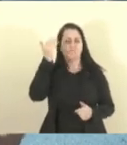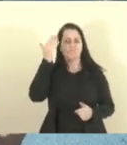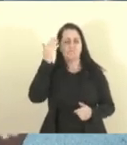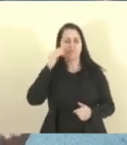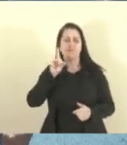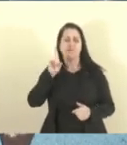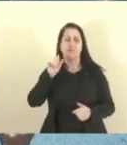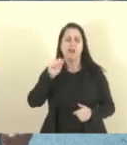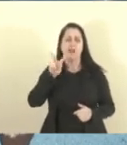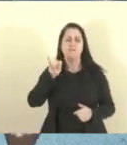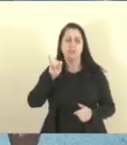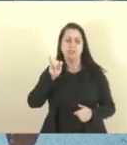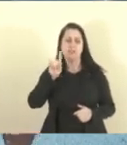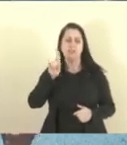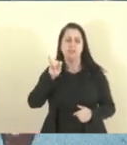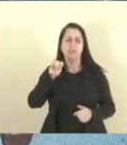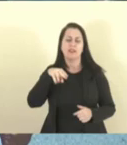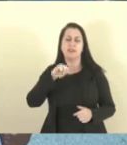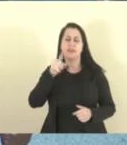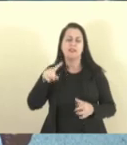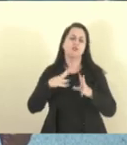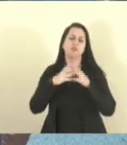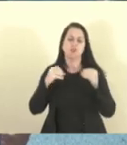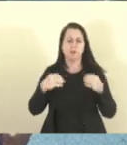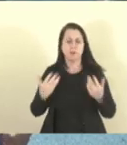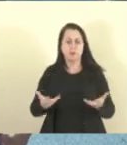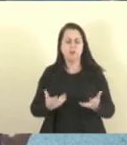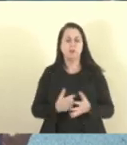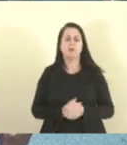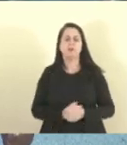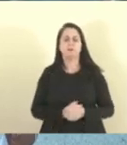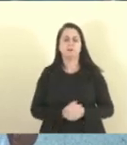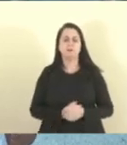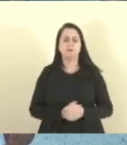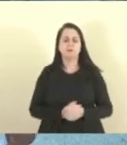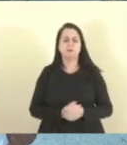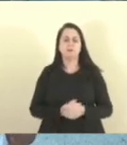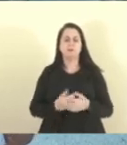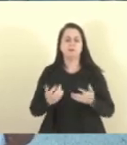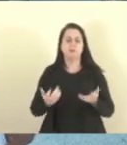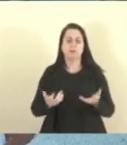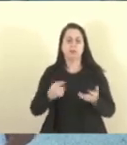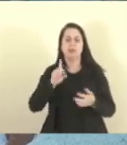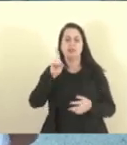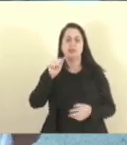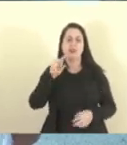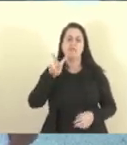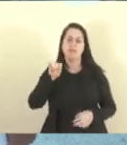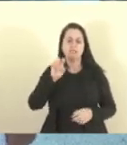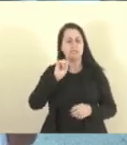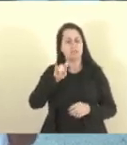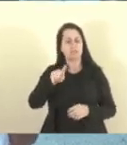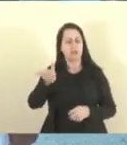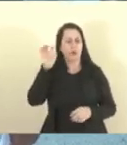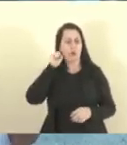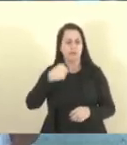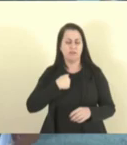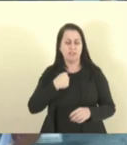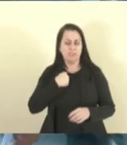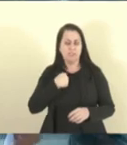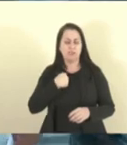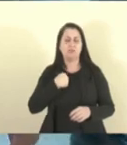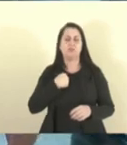Diniz, que por sinal sumiu, nunca mais ouvi Davi, Davi, eu acho que sumiu. Davi, se você está me ouvindo em algum lugar,